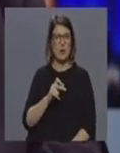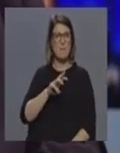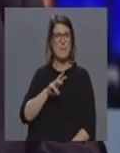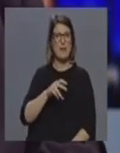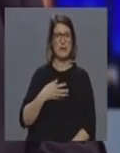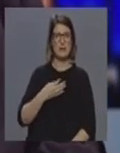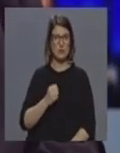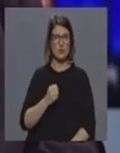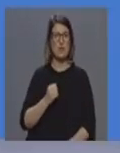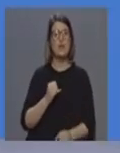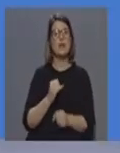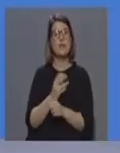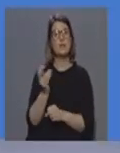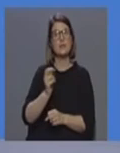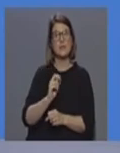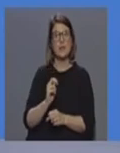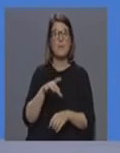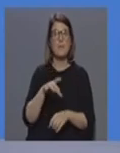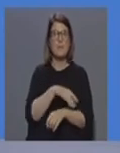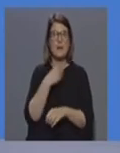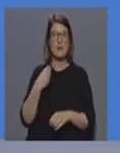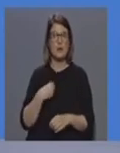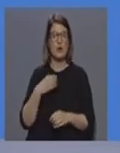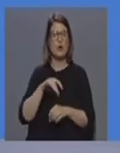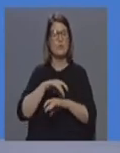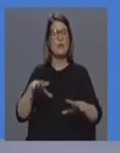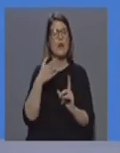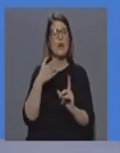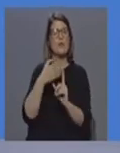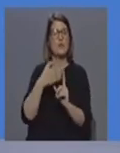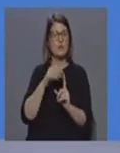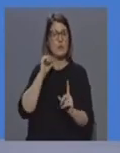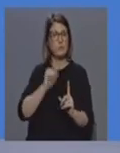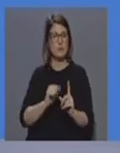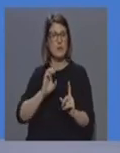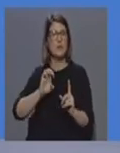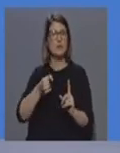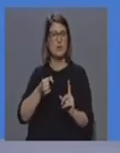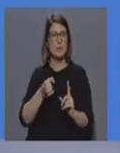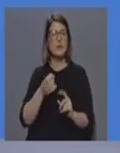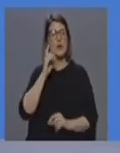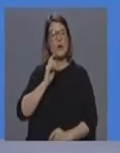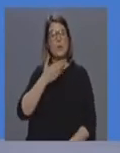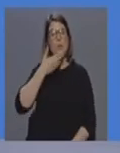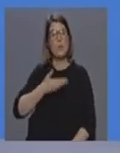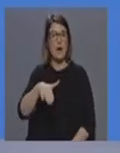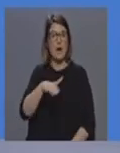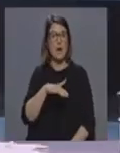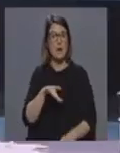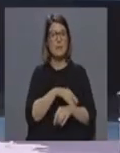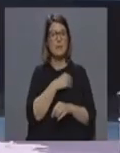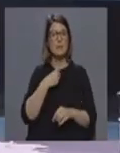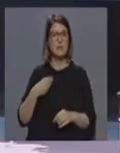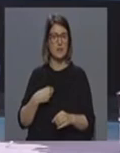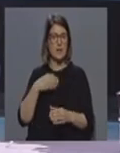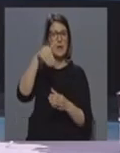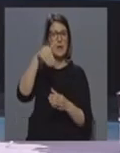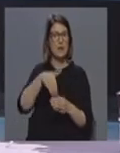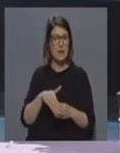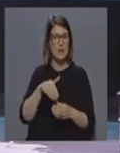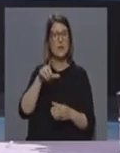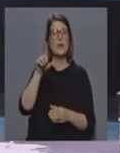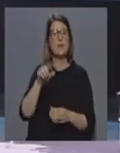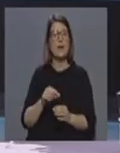Médica do Hospital de Santo Espírito da Ilha Terceira, o Hospital de Referência na região, é especialista na área da Medicina Interna e